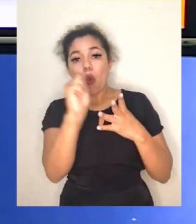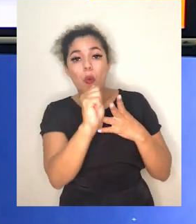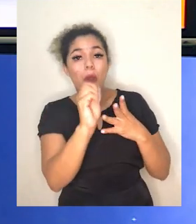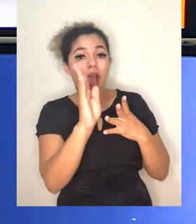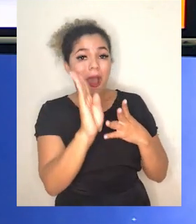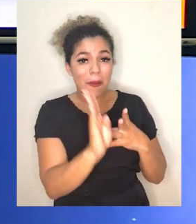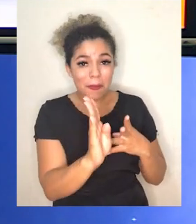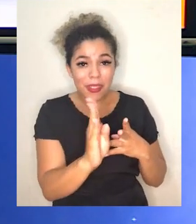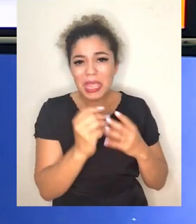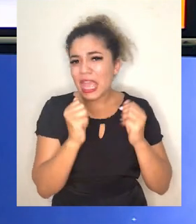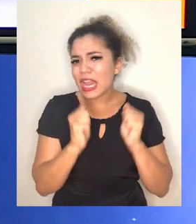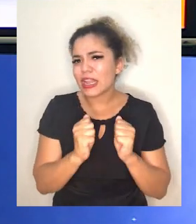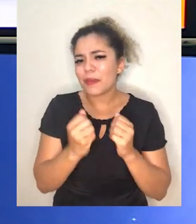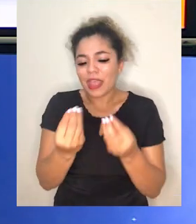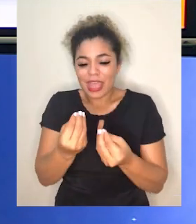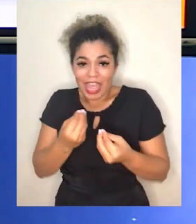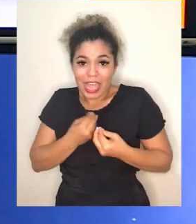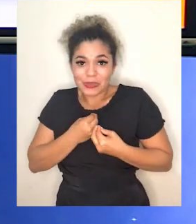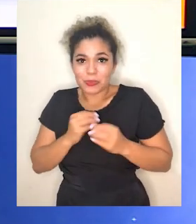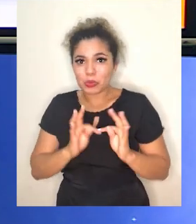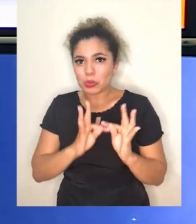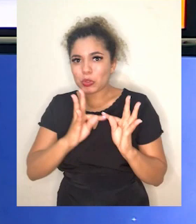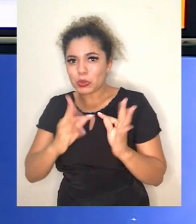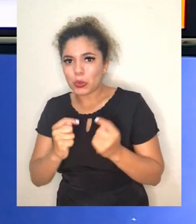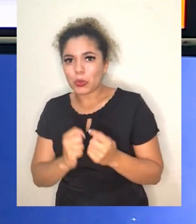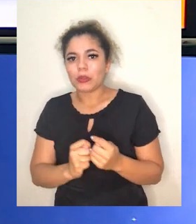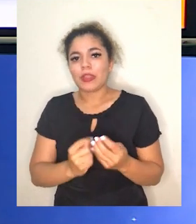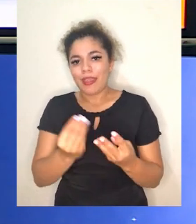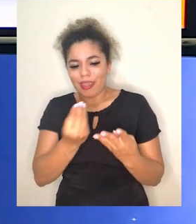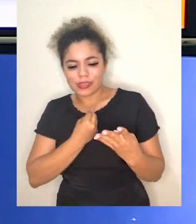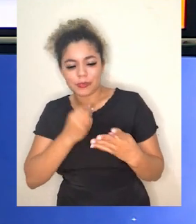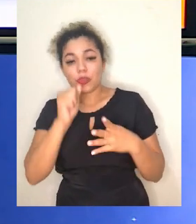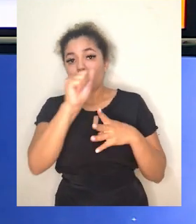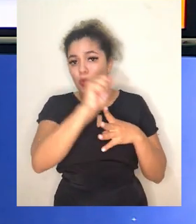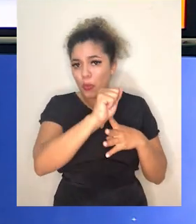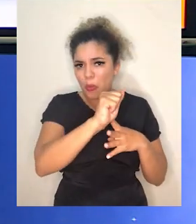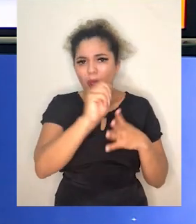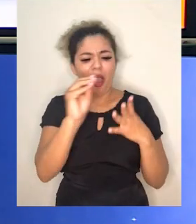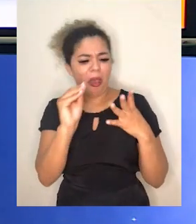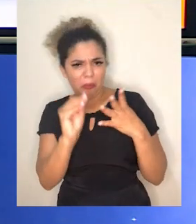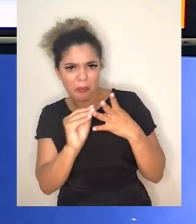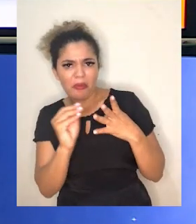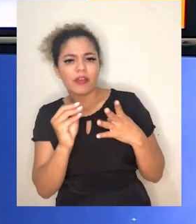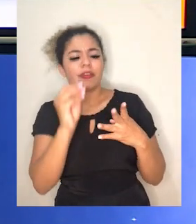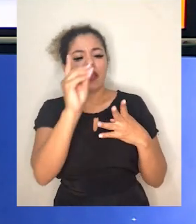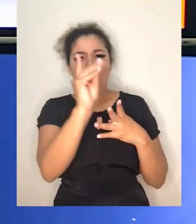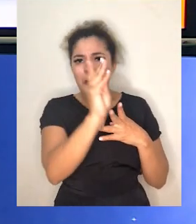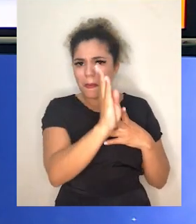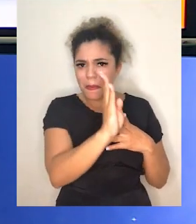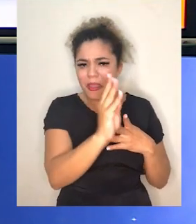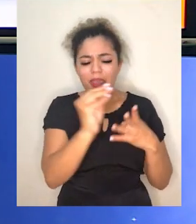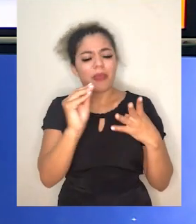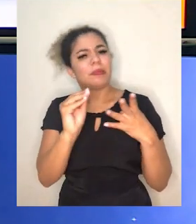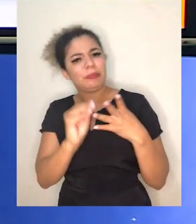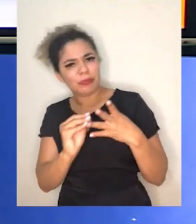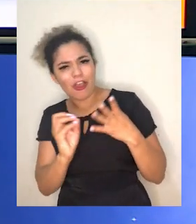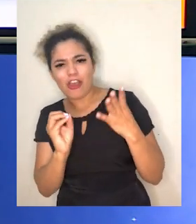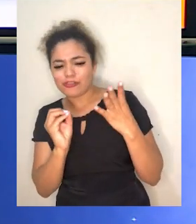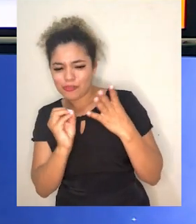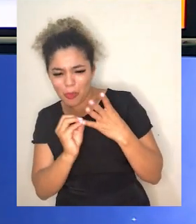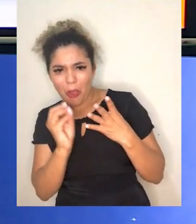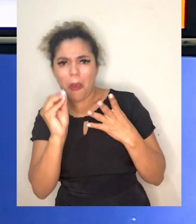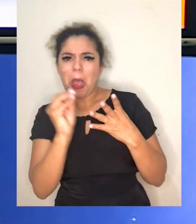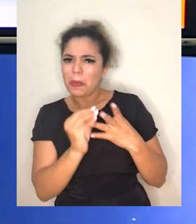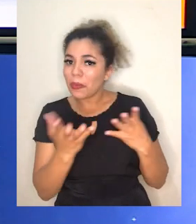universal. Esses indivíduos podem receber sangue de qualquer tipo. Lembra? Eles não tem anticorpos contra os outros tipos